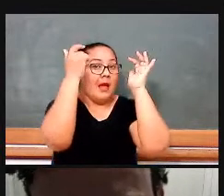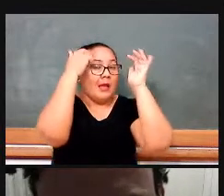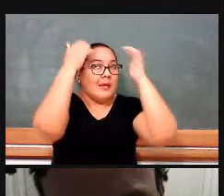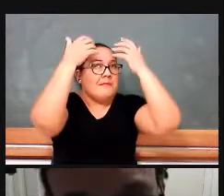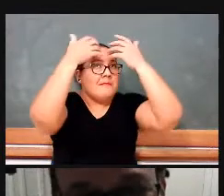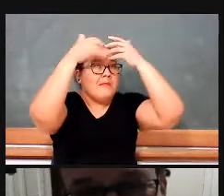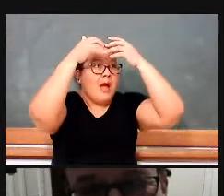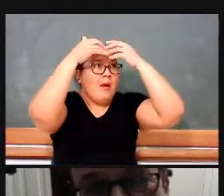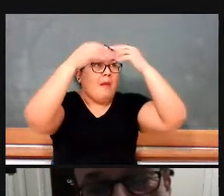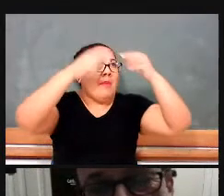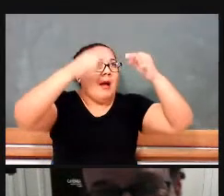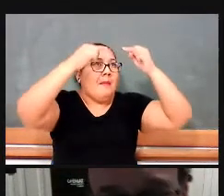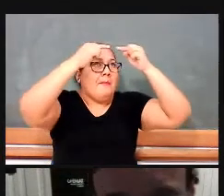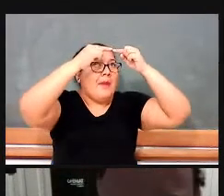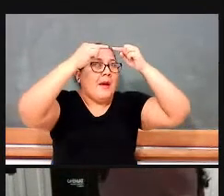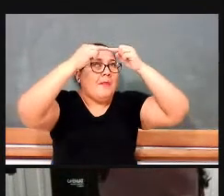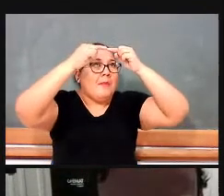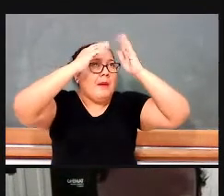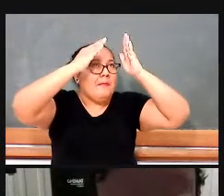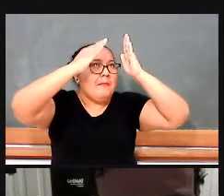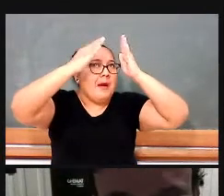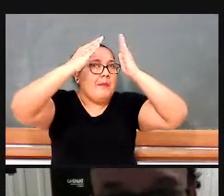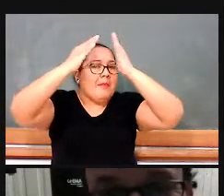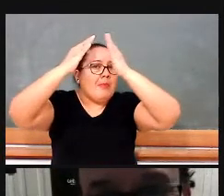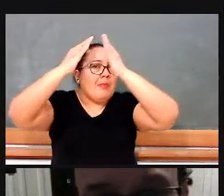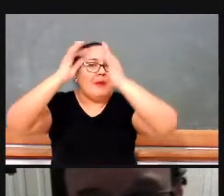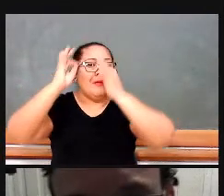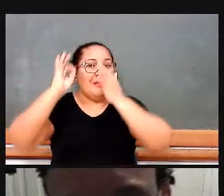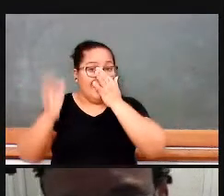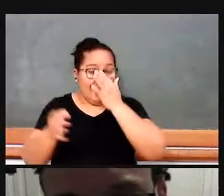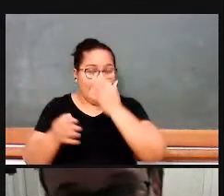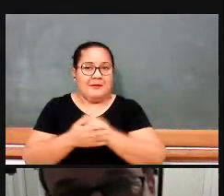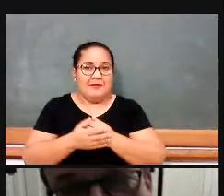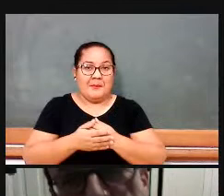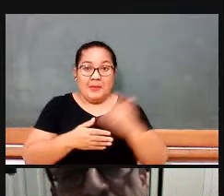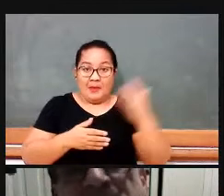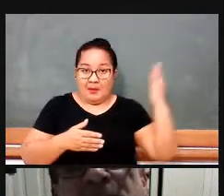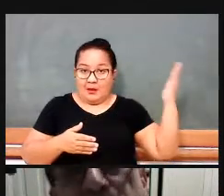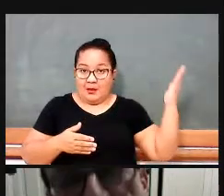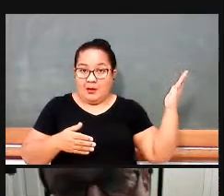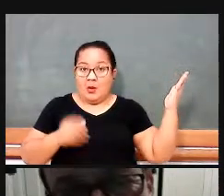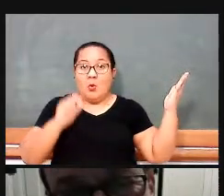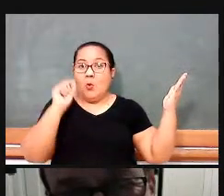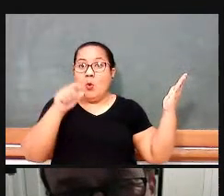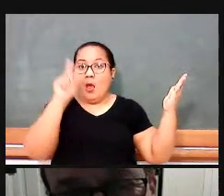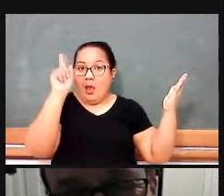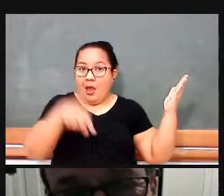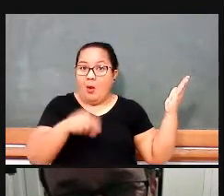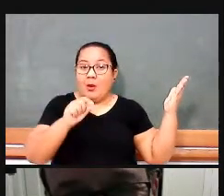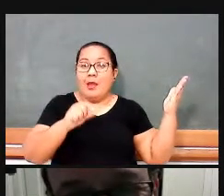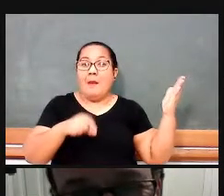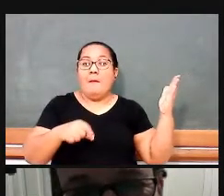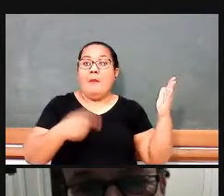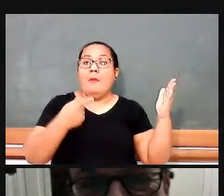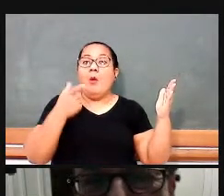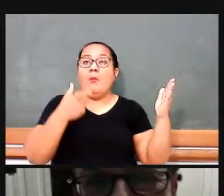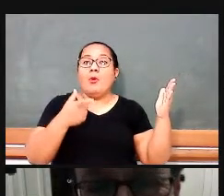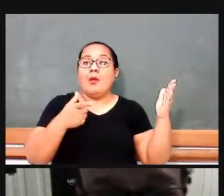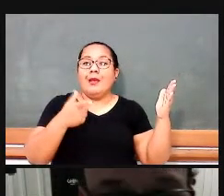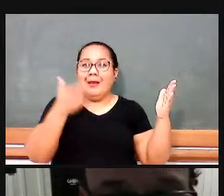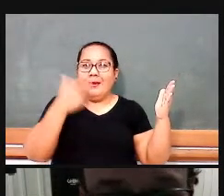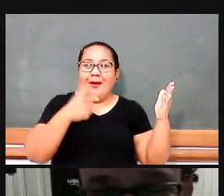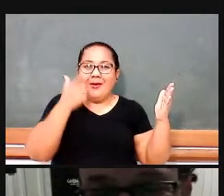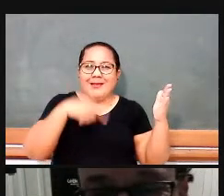Bom, aí você tem o seguinte, você tem um certificado de um exame vestibular, estou chamando assim, mas se